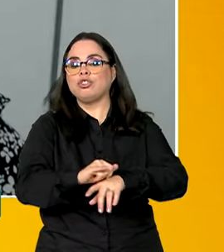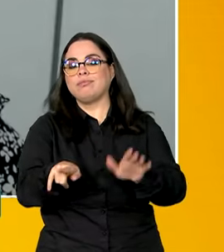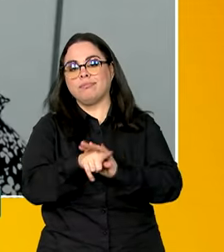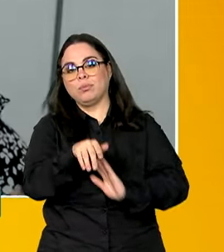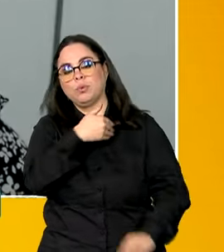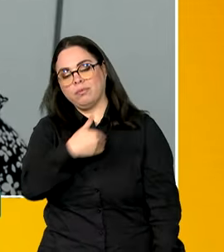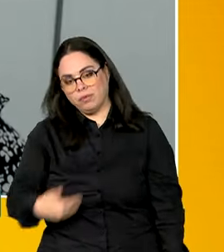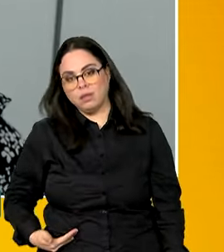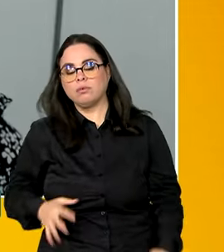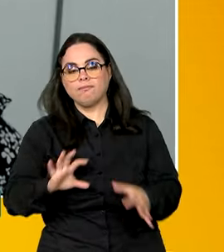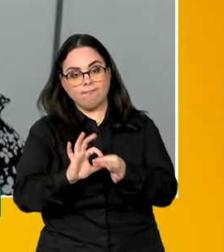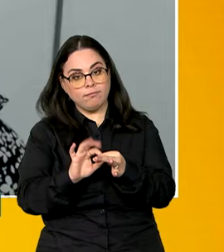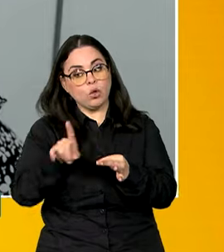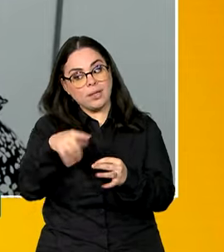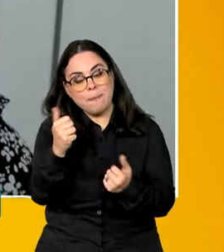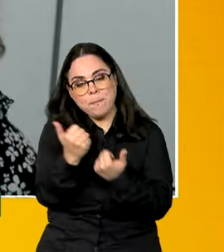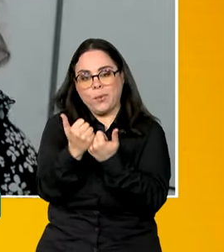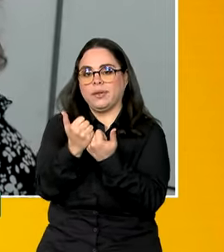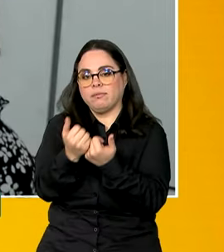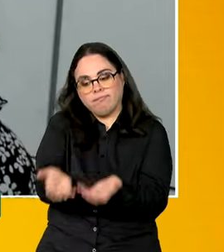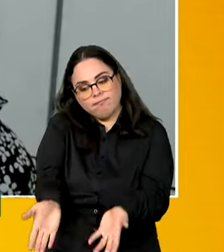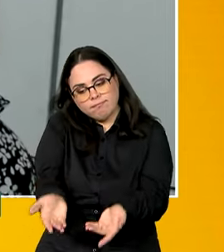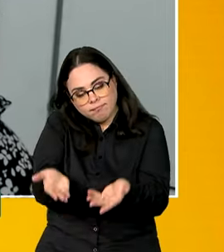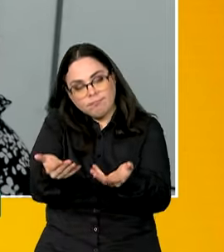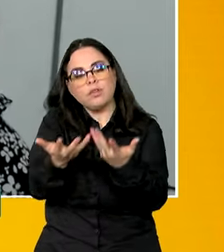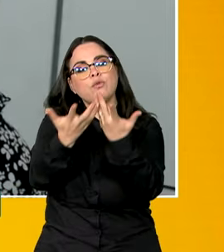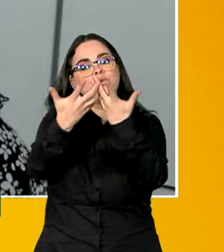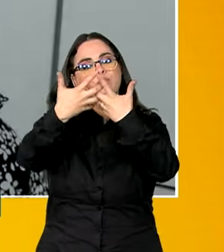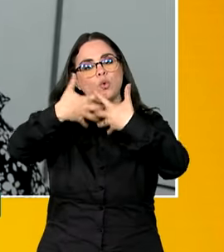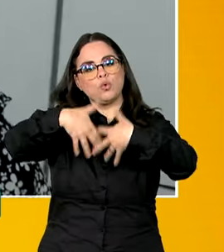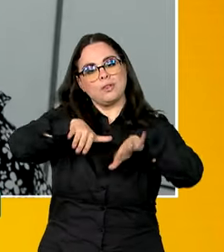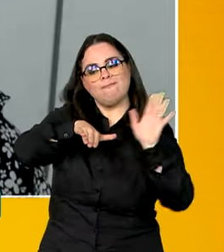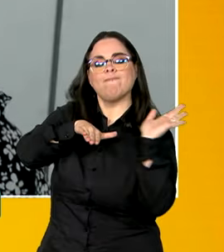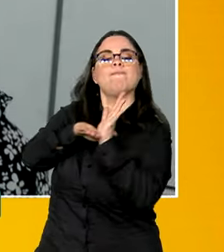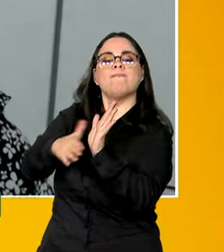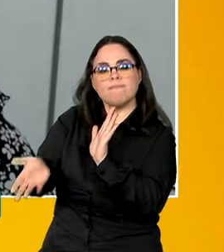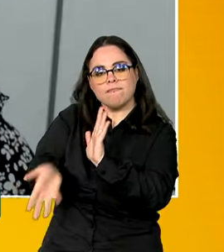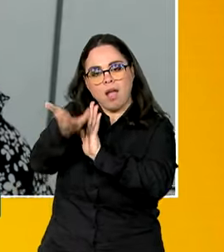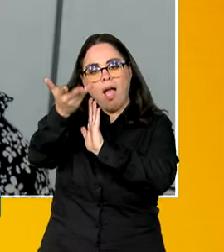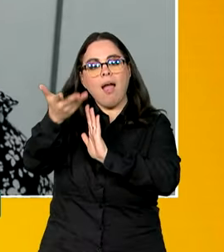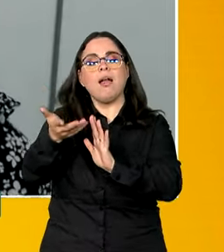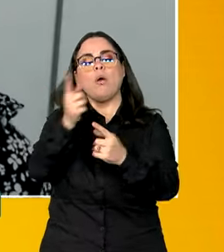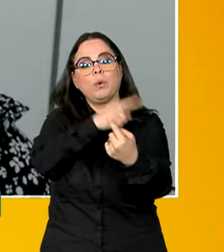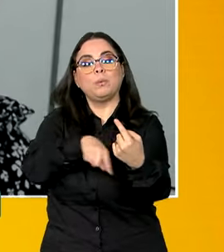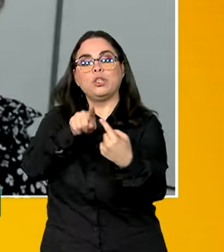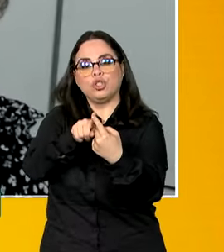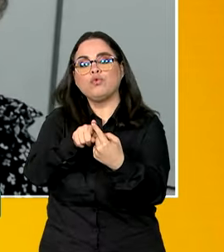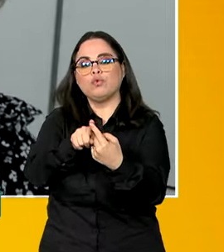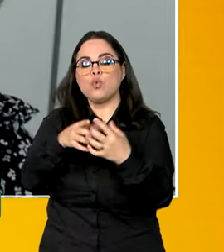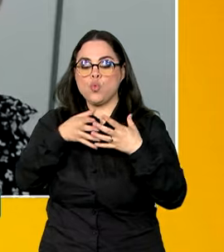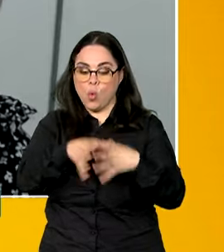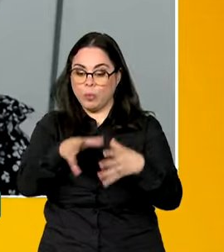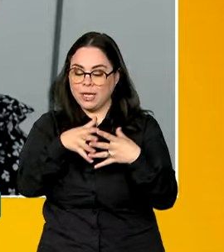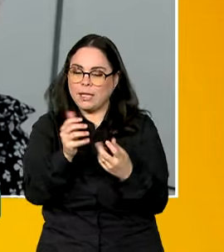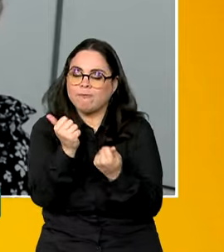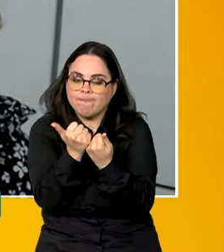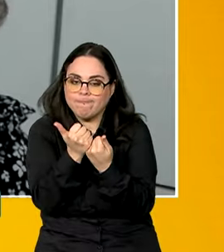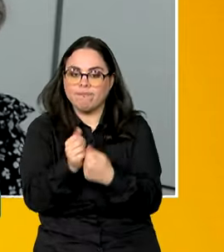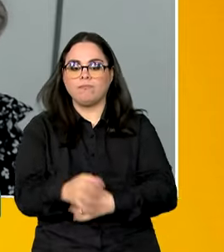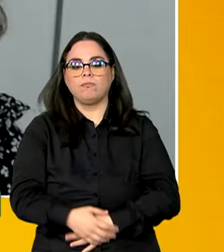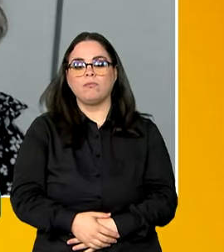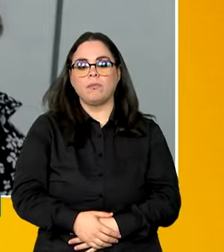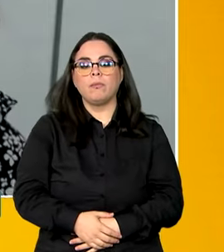Mas que a gente possa apoiar para ela funcionar com esse intento aí de apoio comunitário, com